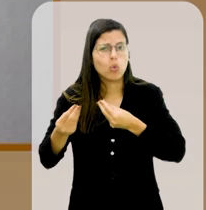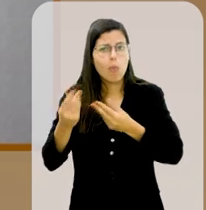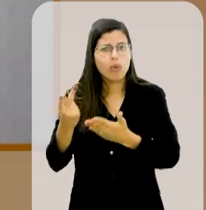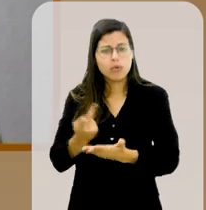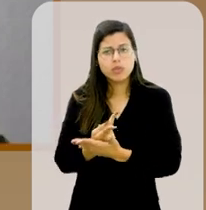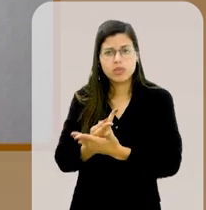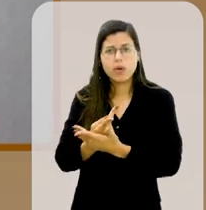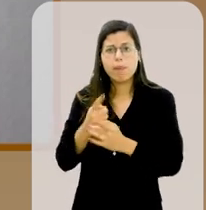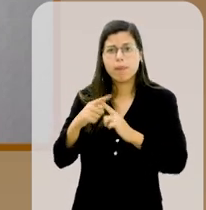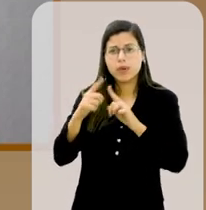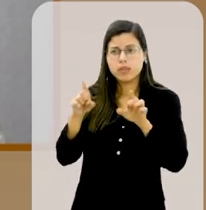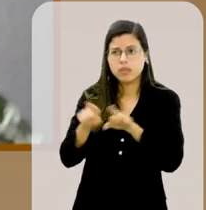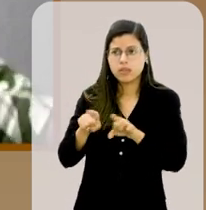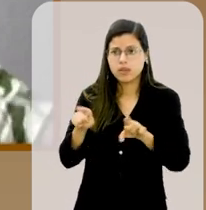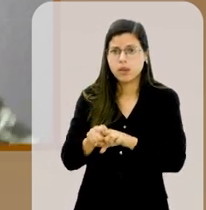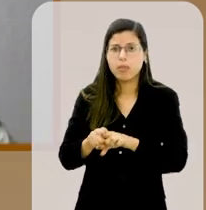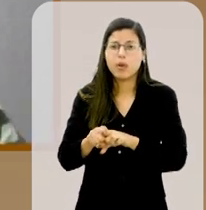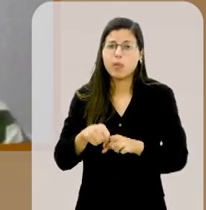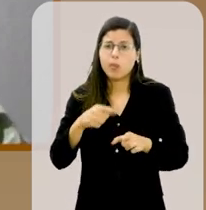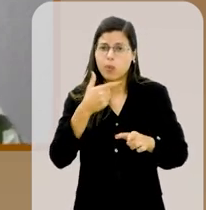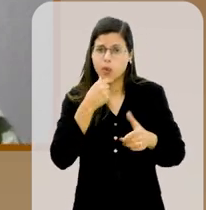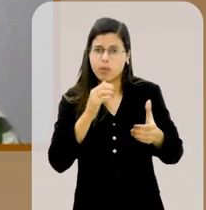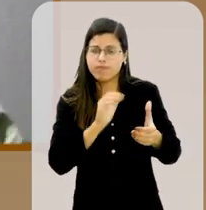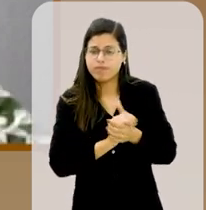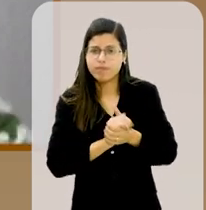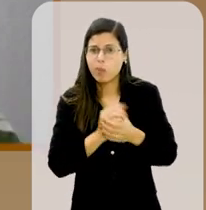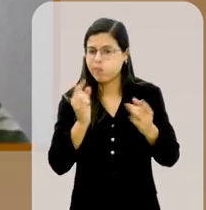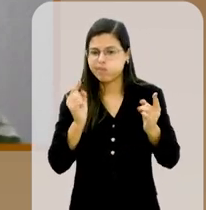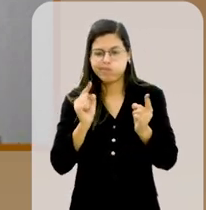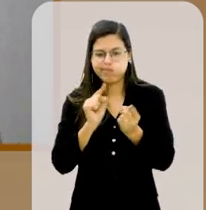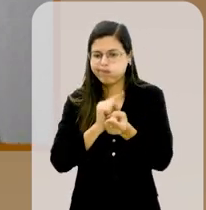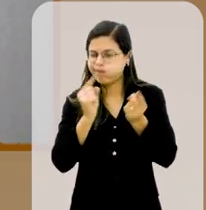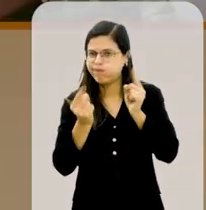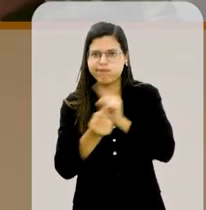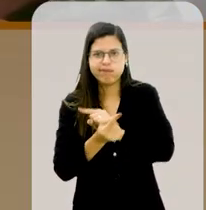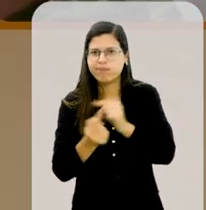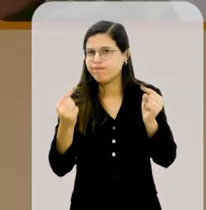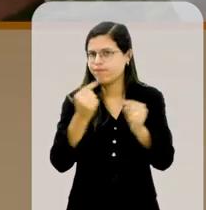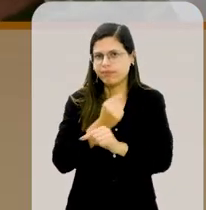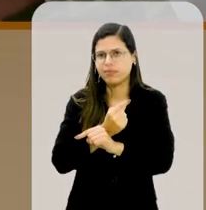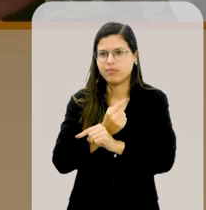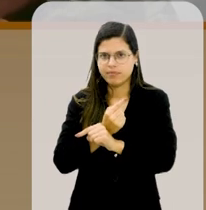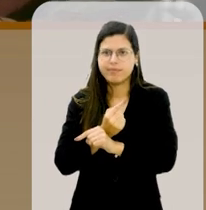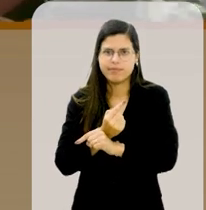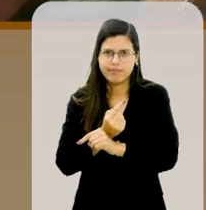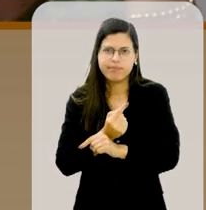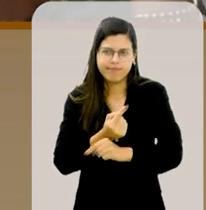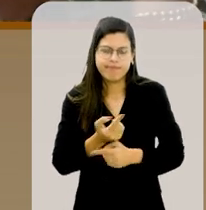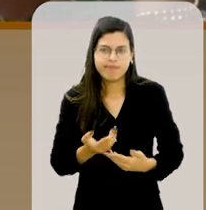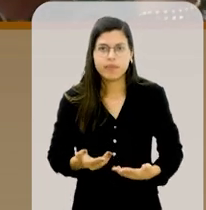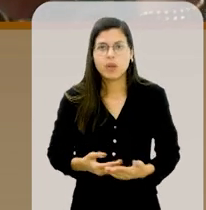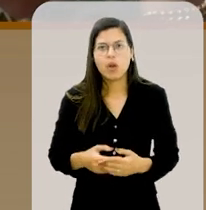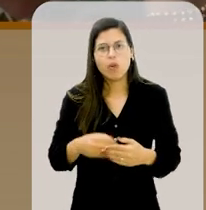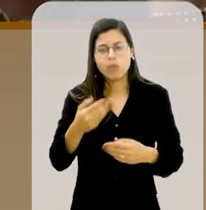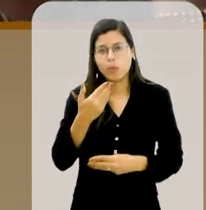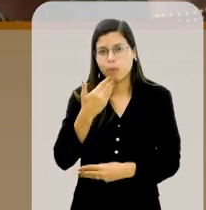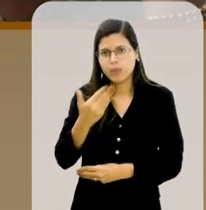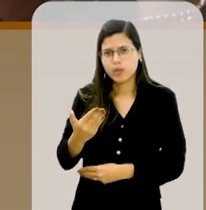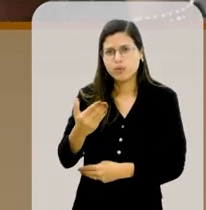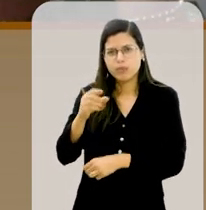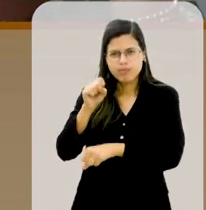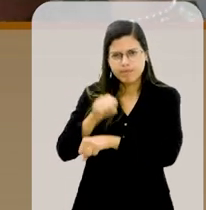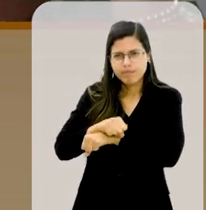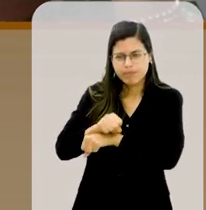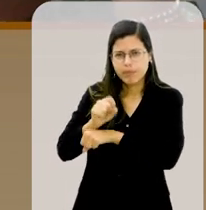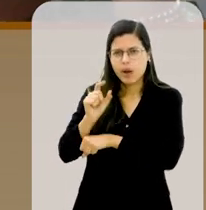fatos, mas também porque ele entrou em contradição durante o inquérito policial. E eu vou pedir para a gente fazer uma pequena pausa,